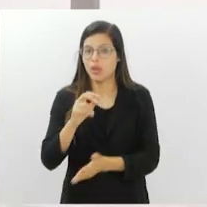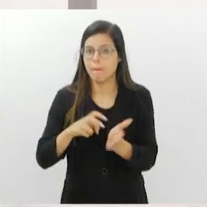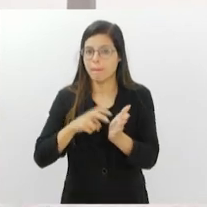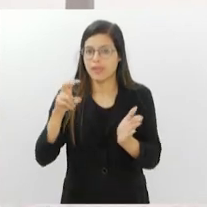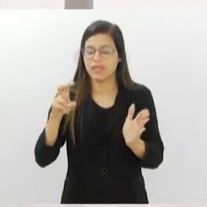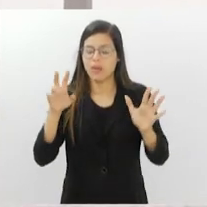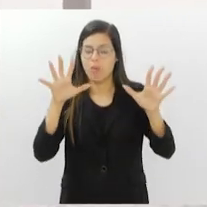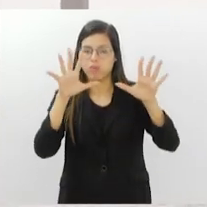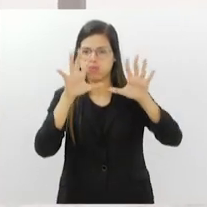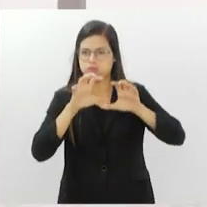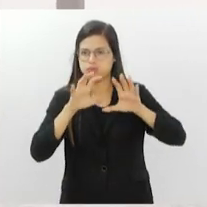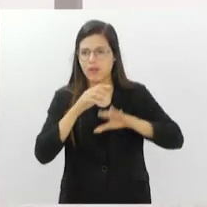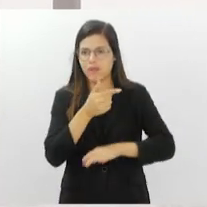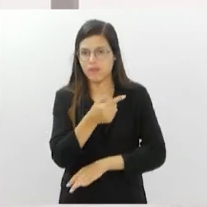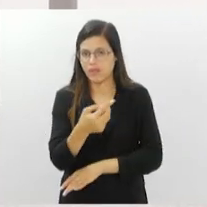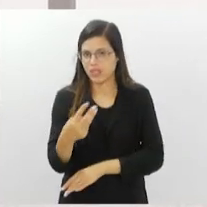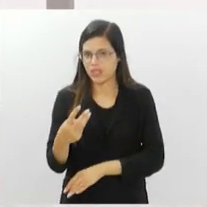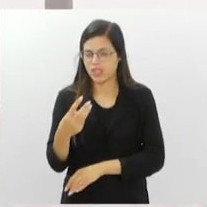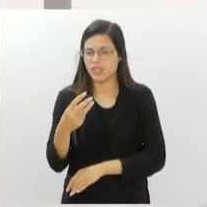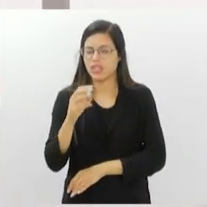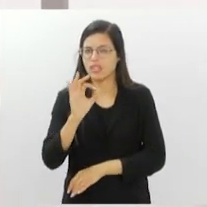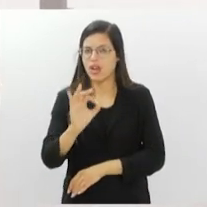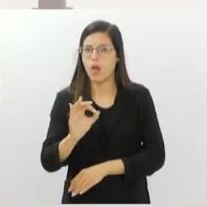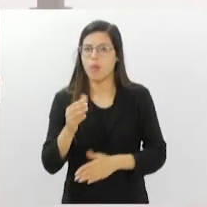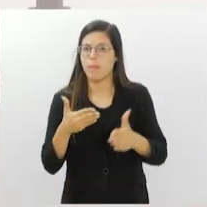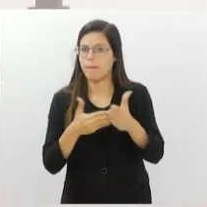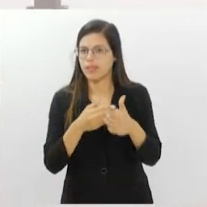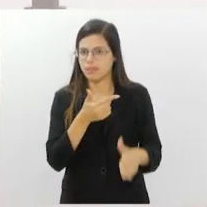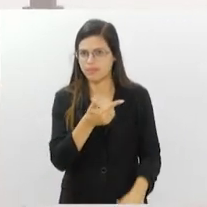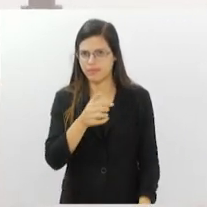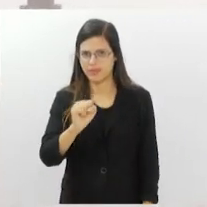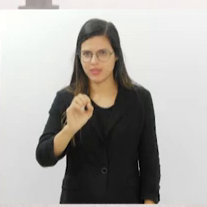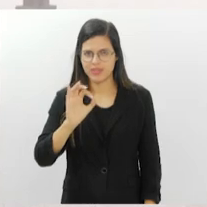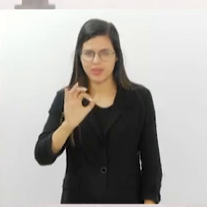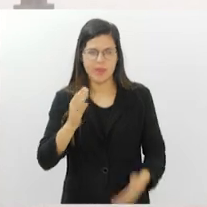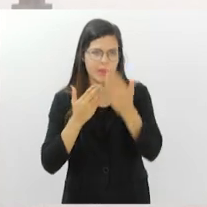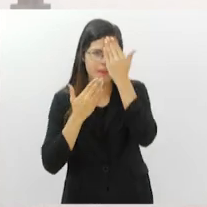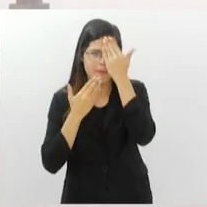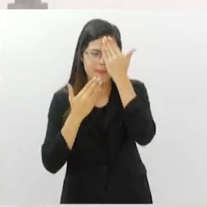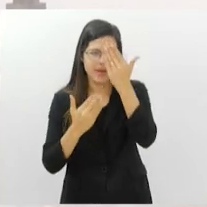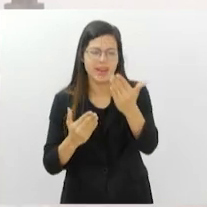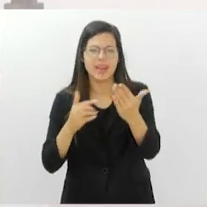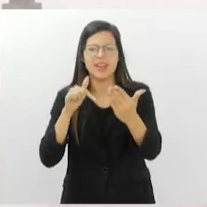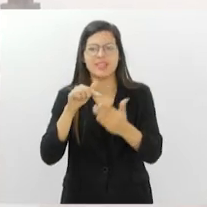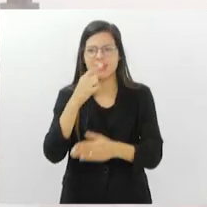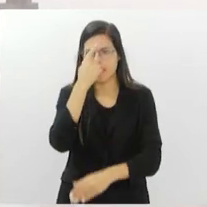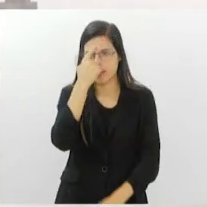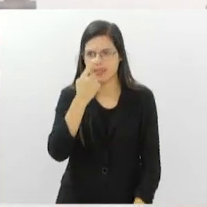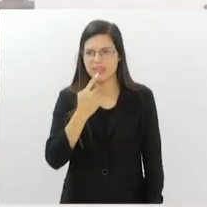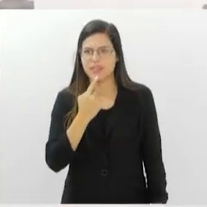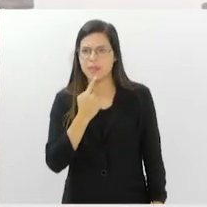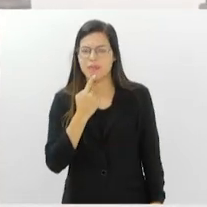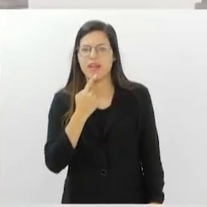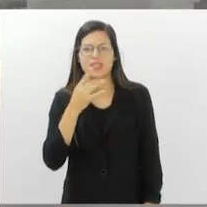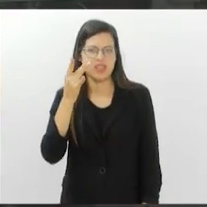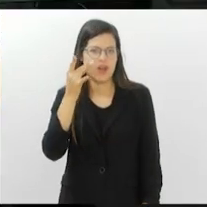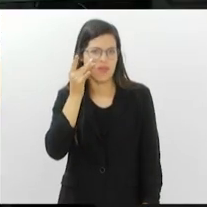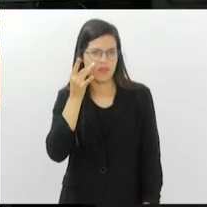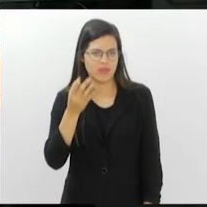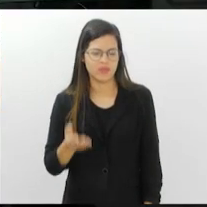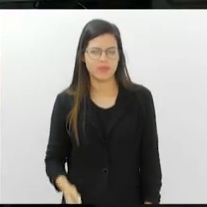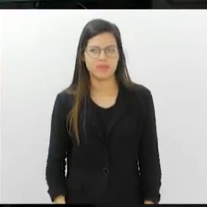23 graus, a máxima prevista para hoje é de 28 graus. Obrigado, Vinícius Siqueira, pelas imagens ao vivo.